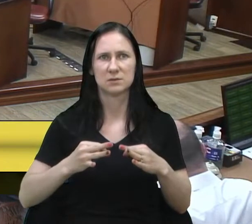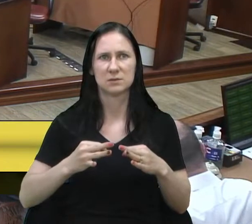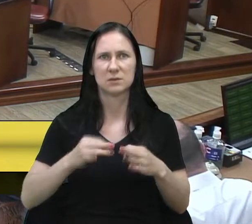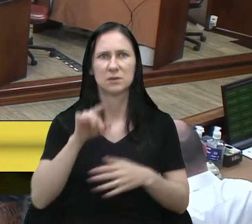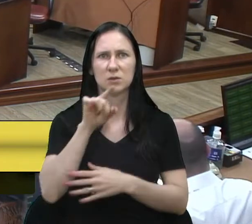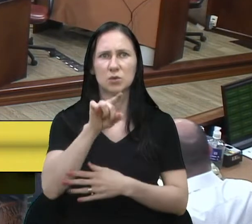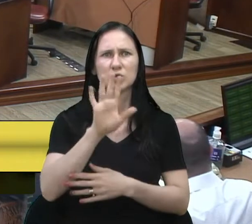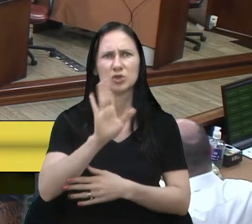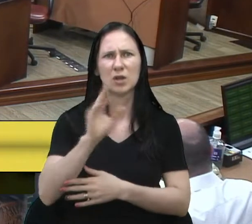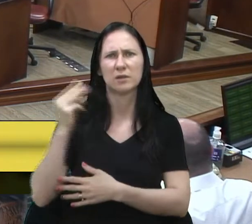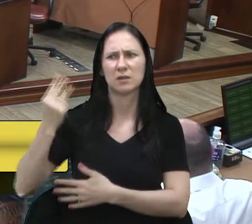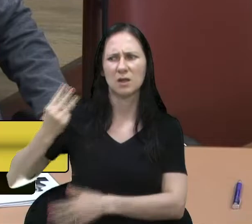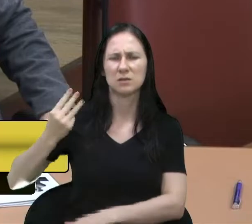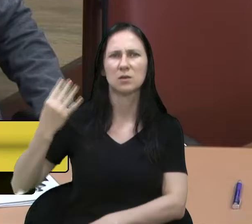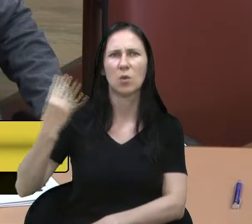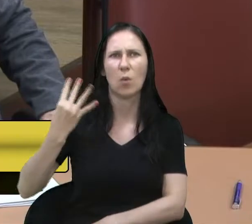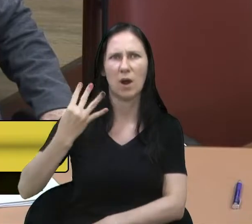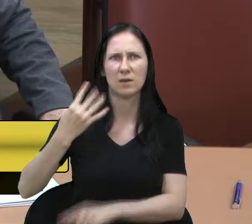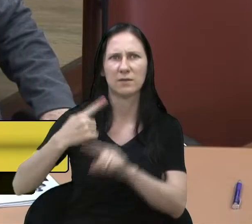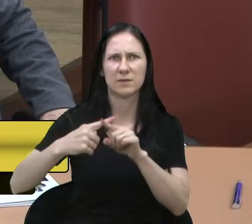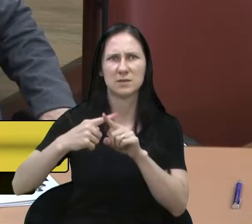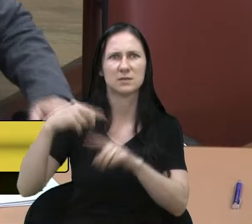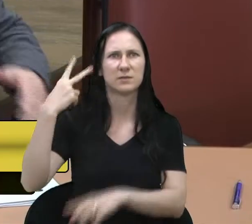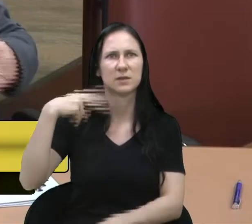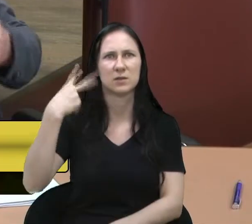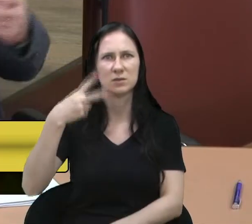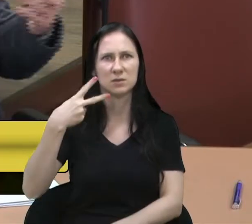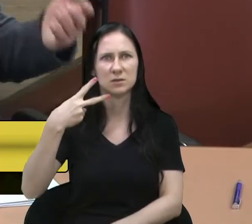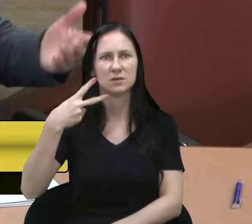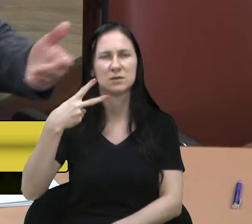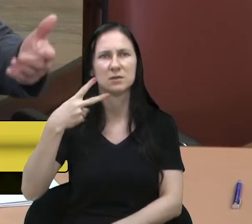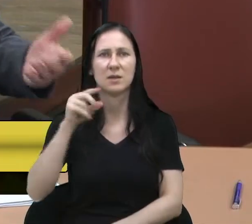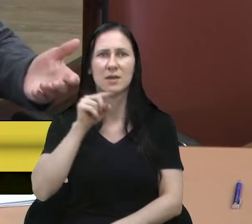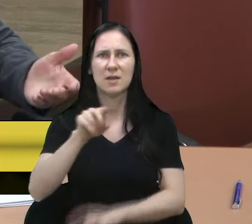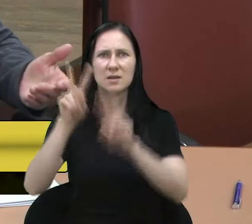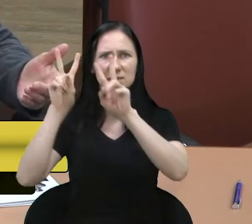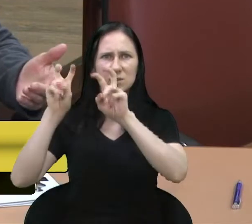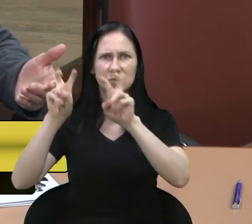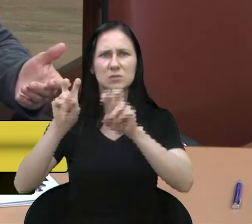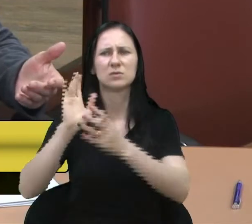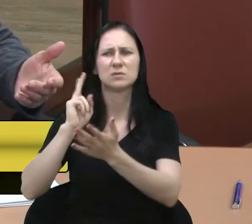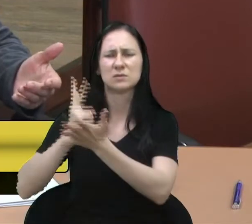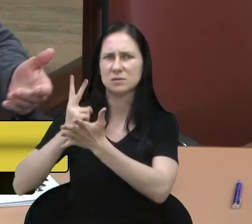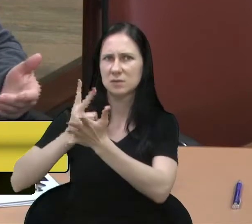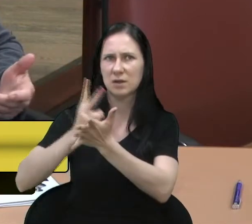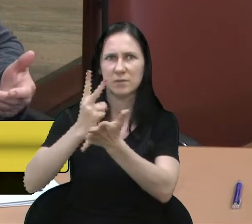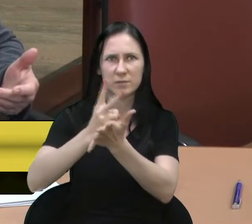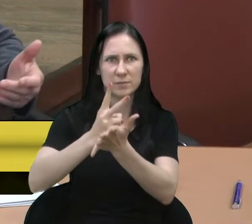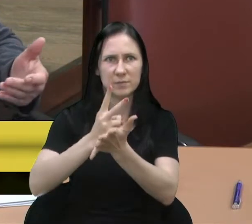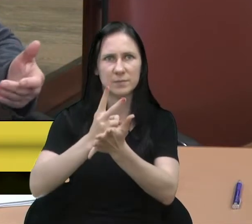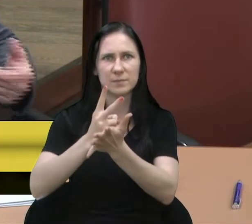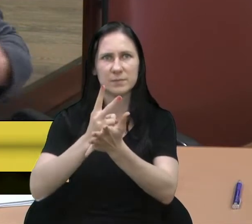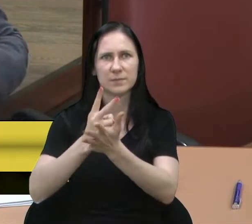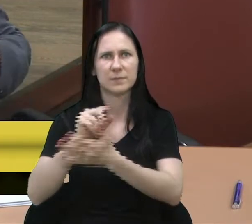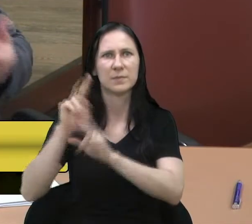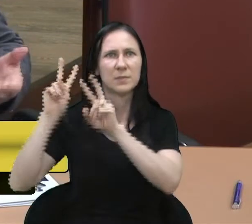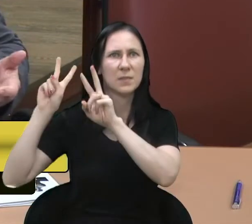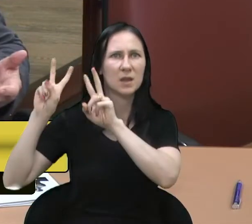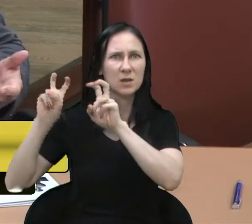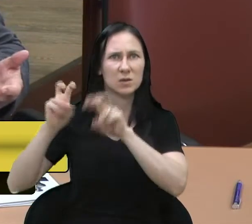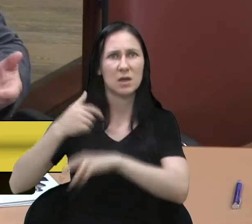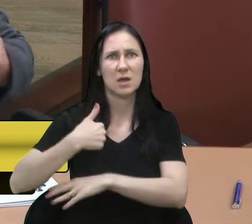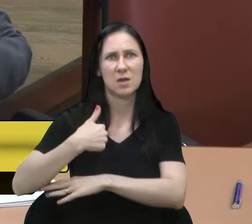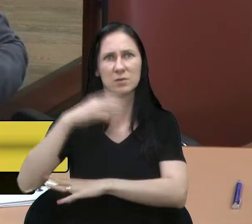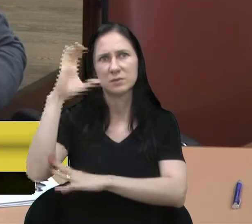quarto mandato, quinto, sei lá, e esse assunto sempre foi debatido aqui. É um assunto, eu, como